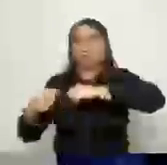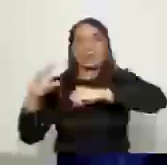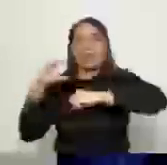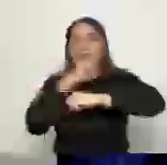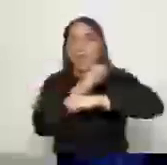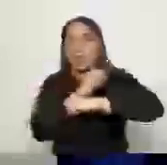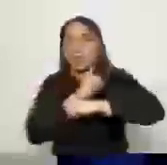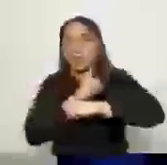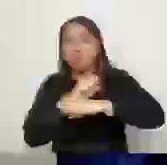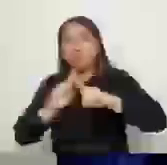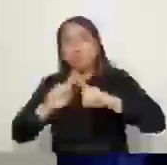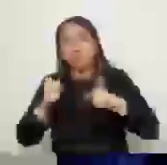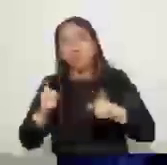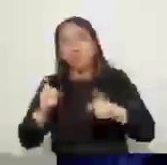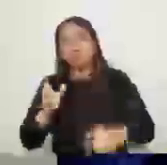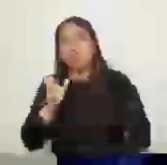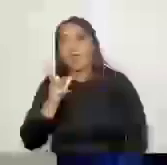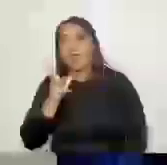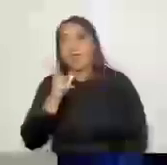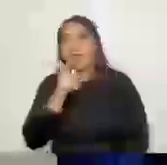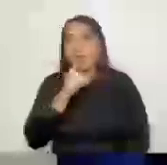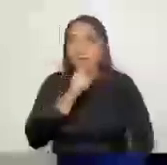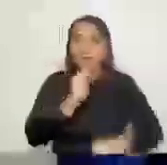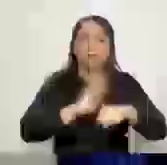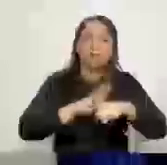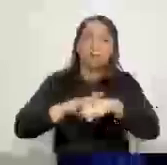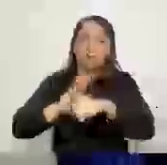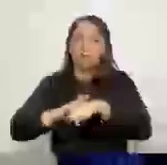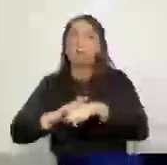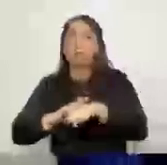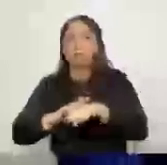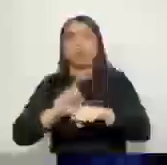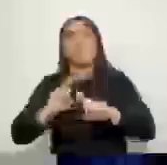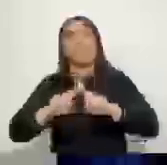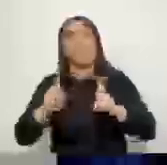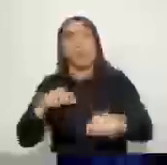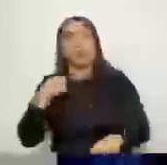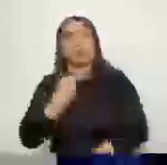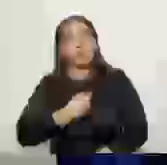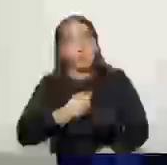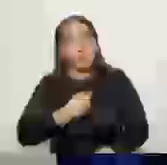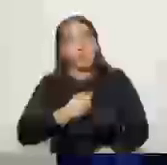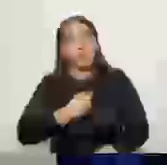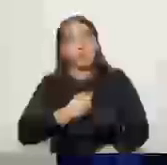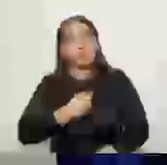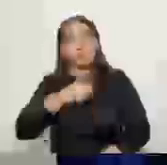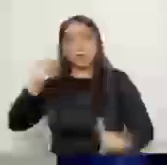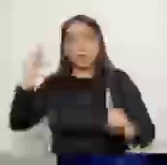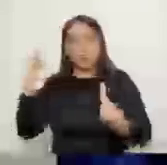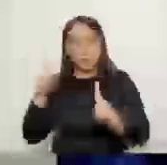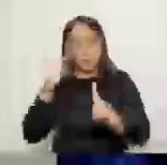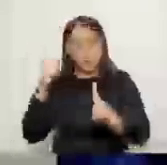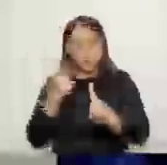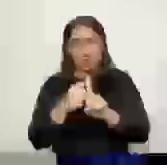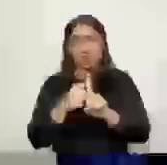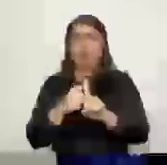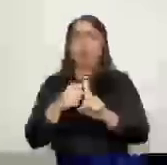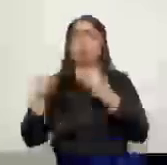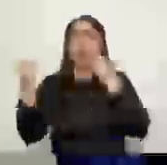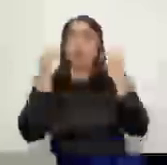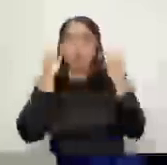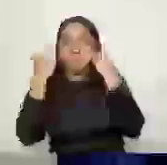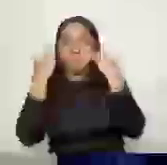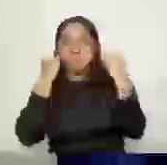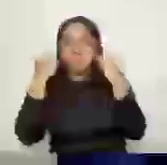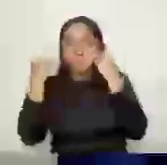que vocês vão levar para as pessoas, a informação. E o que muda o nosso mundo e o mundo da nossa sociedade é a